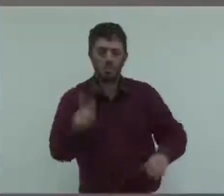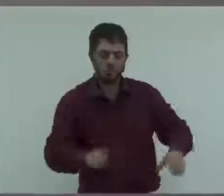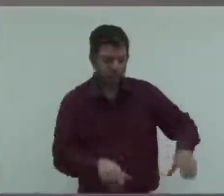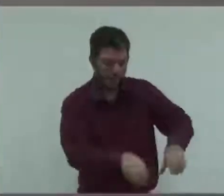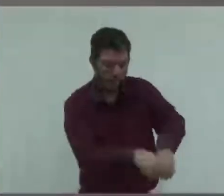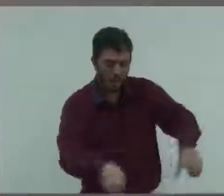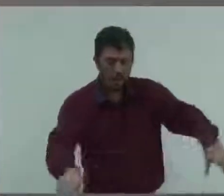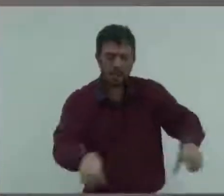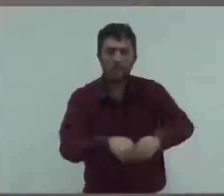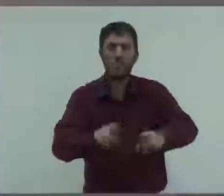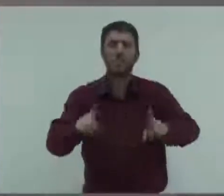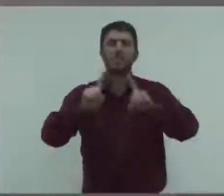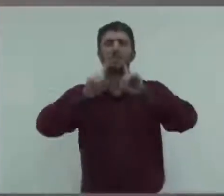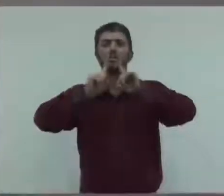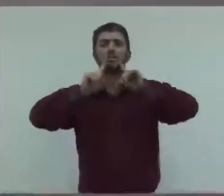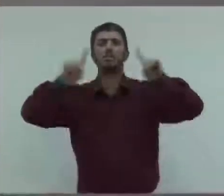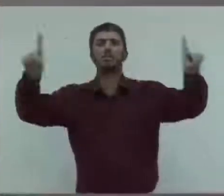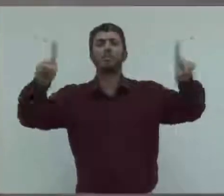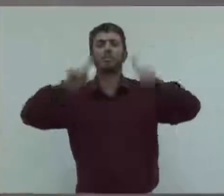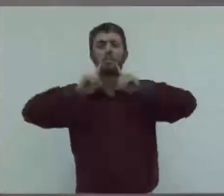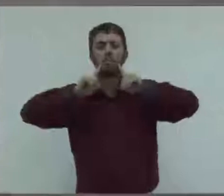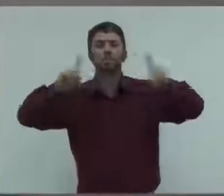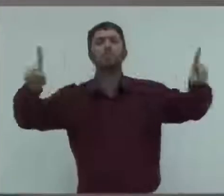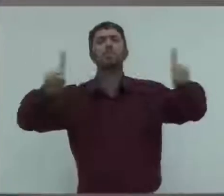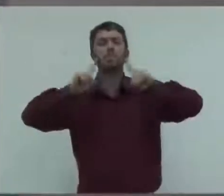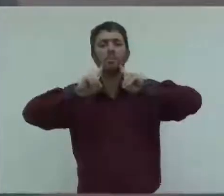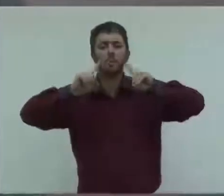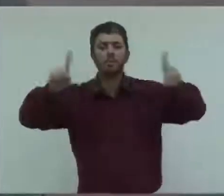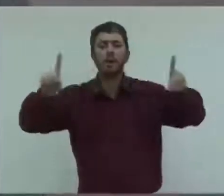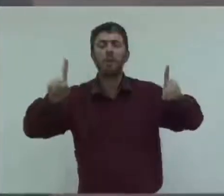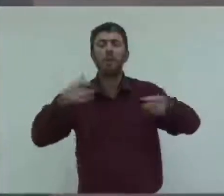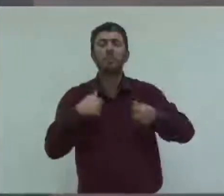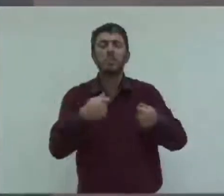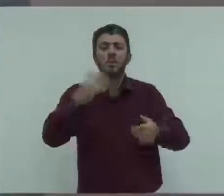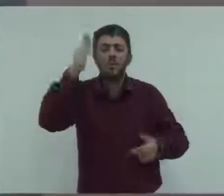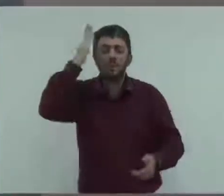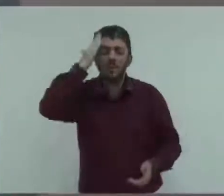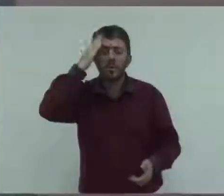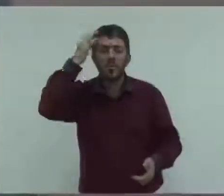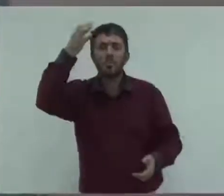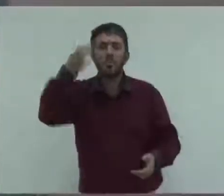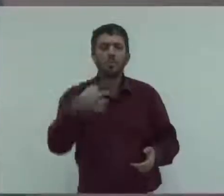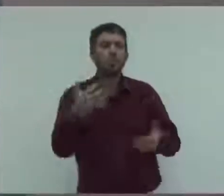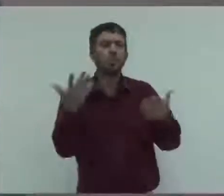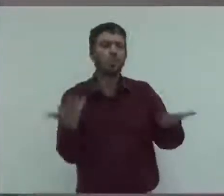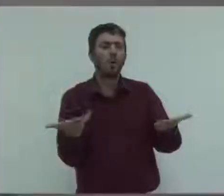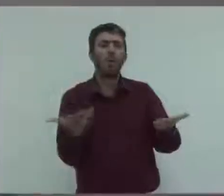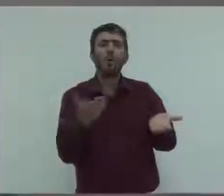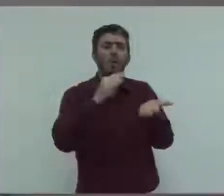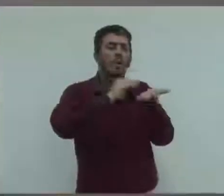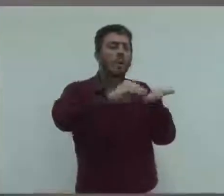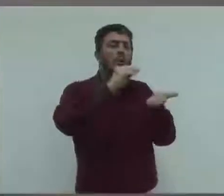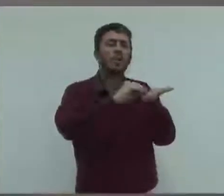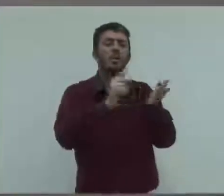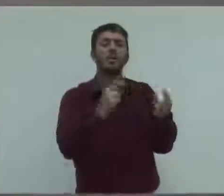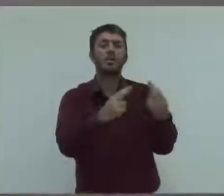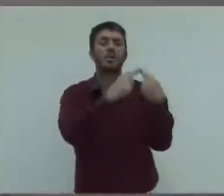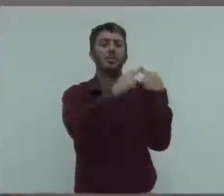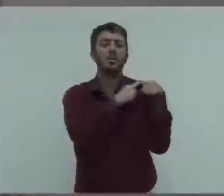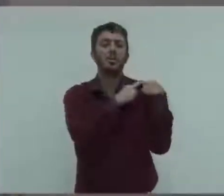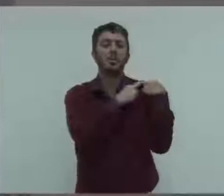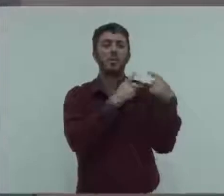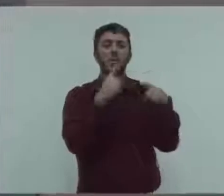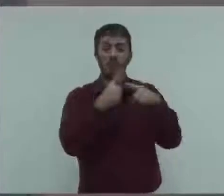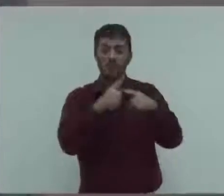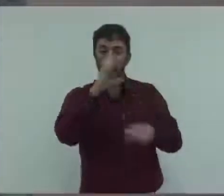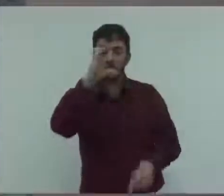qual a secretaria responsável para acompanhar esses trabalhos da Congas. Porque o número de perdas de água é altíssimo.